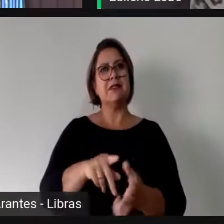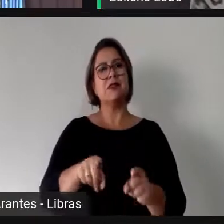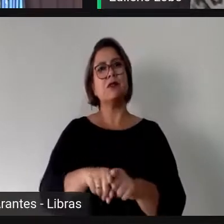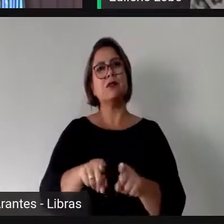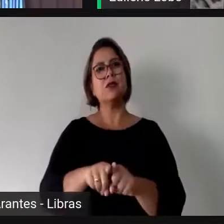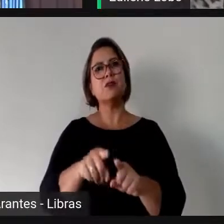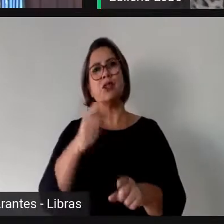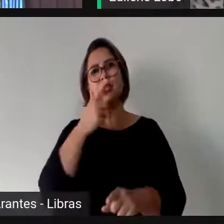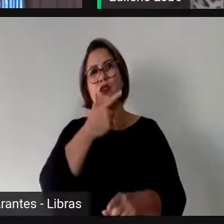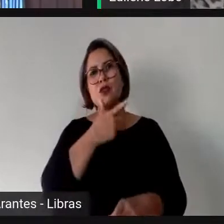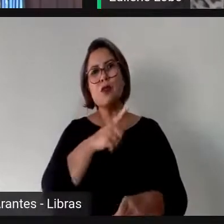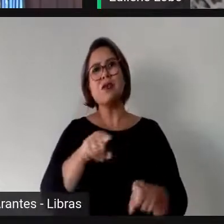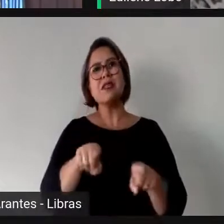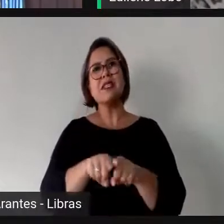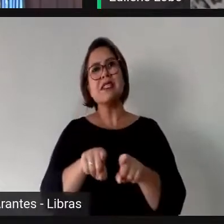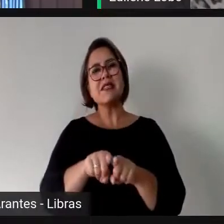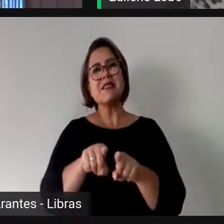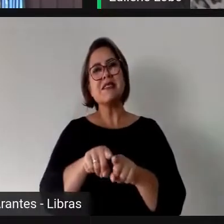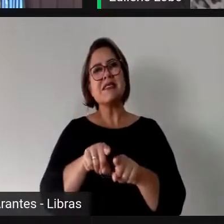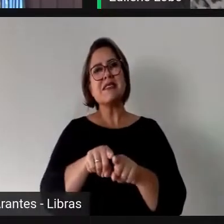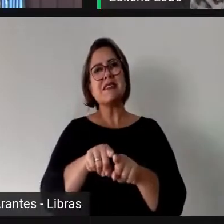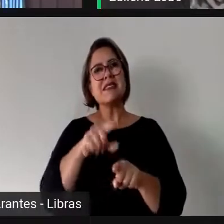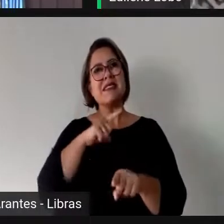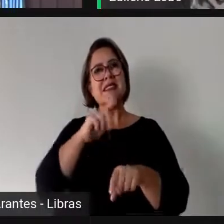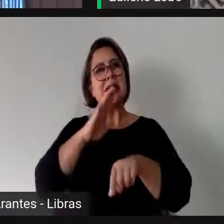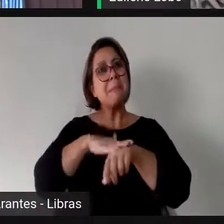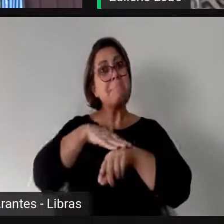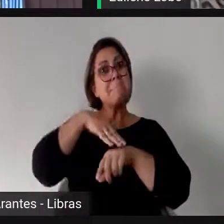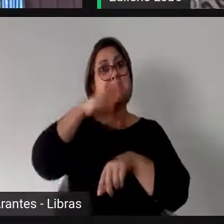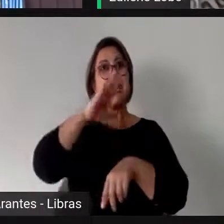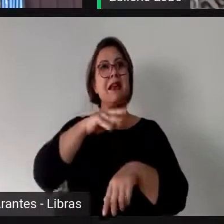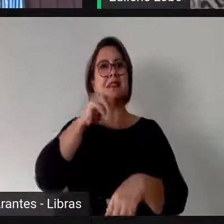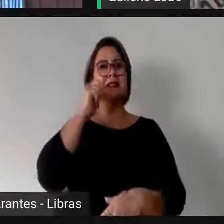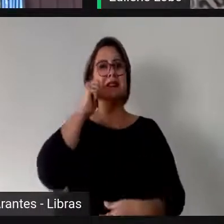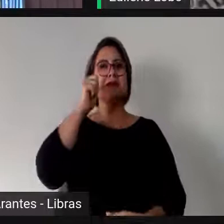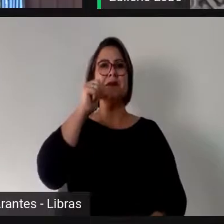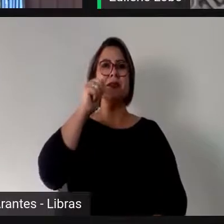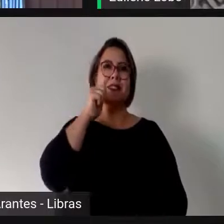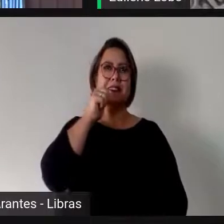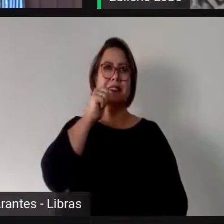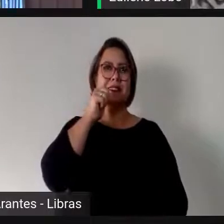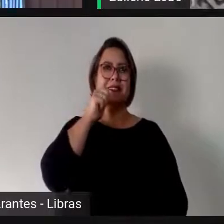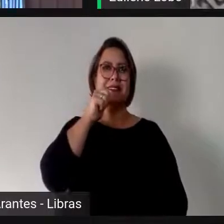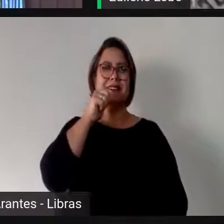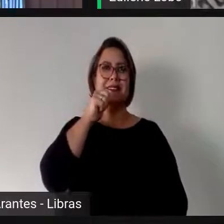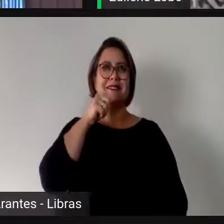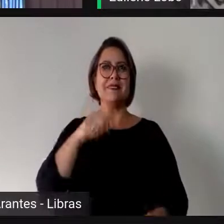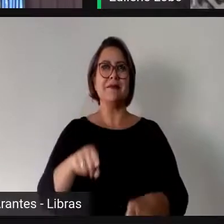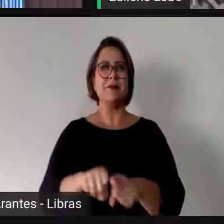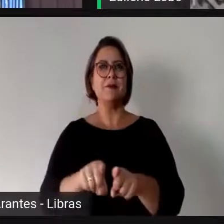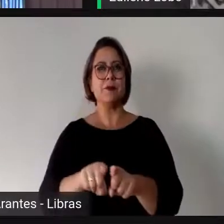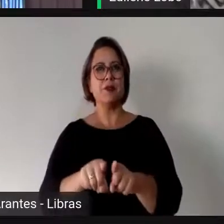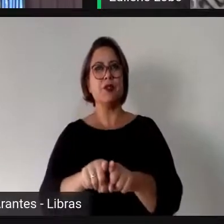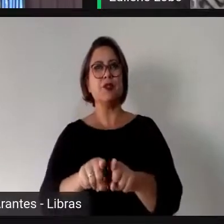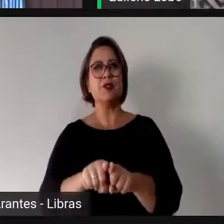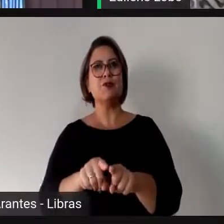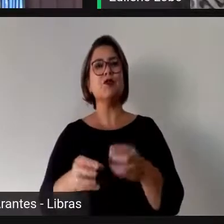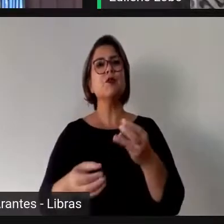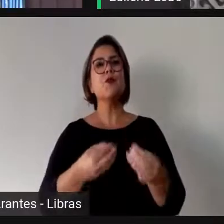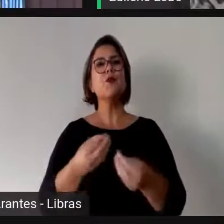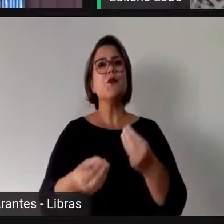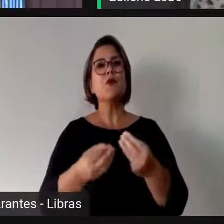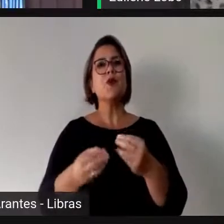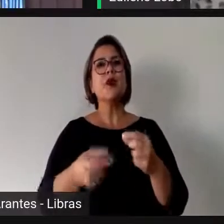nós conseguiremos incluir mais mulheres, dar voz a mulheres no campo público, no campo da